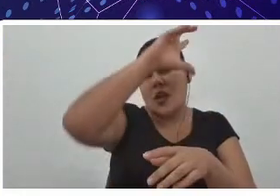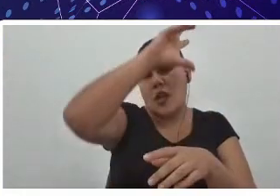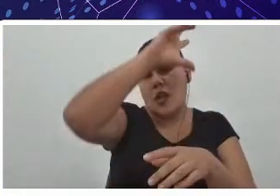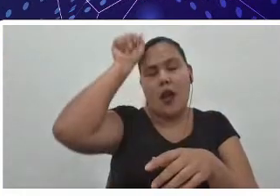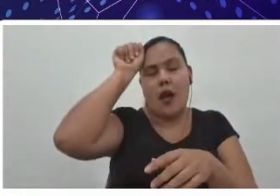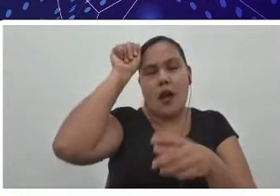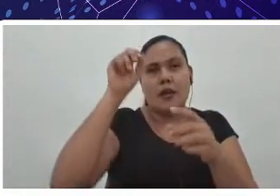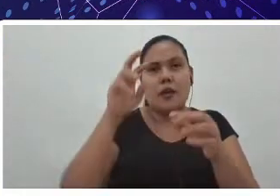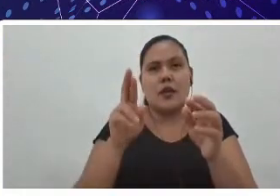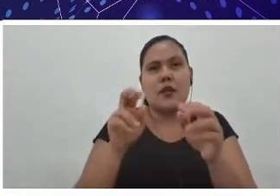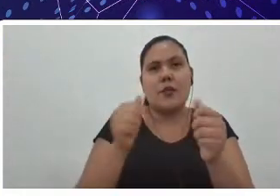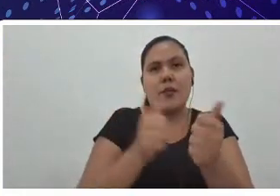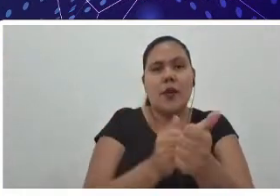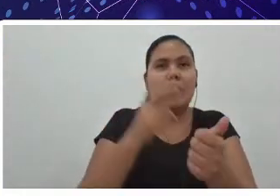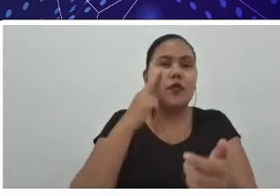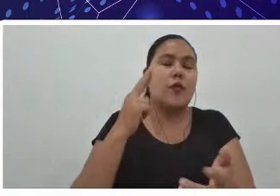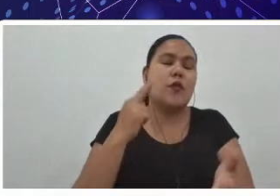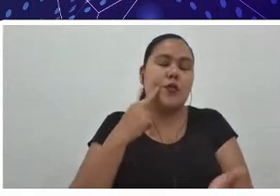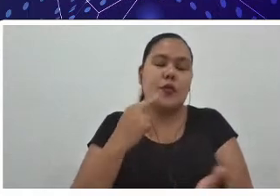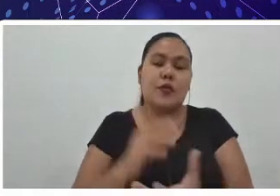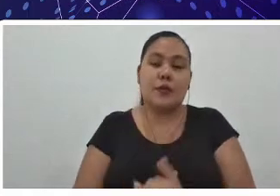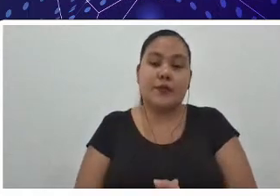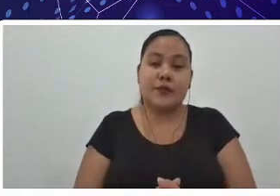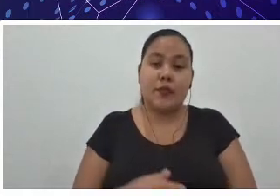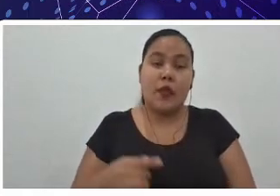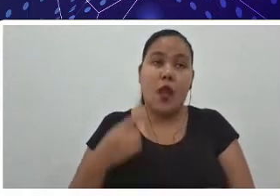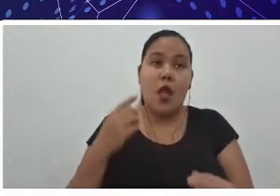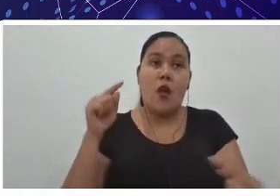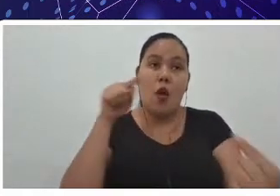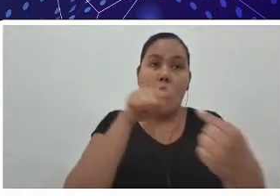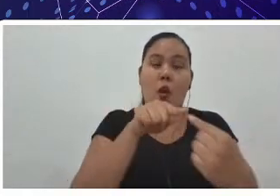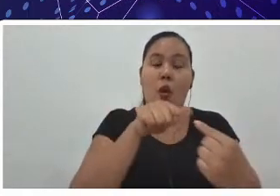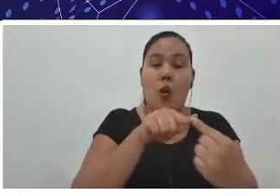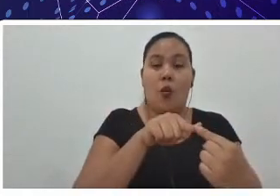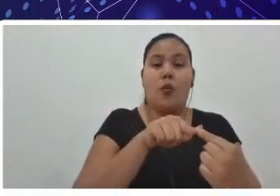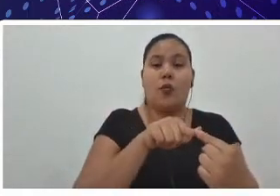Eu vim com o objetivo, eu vim como aluna especial,